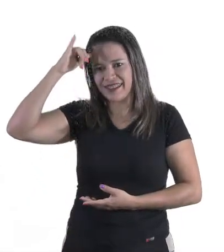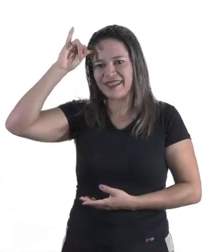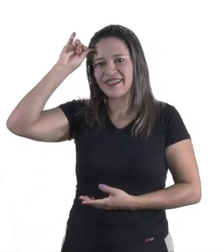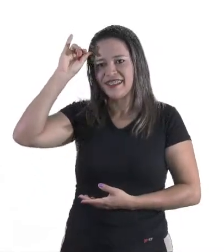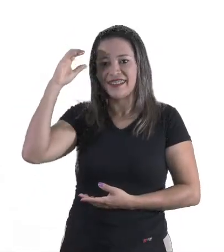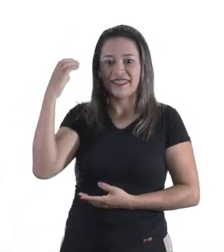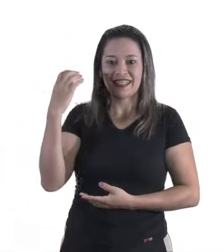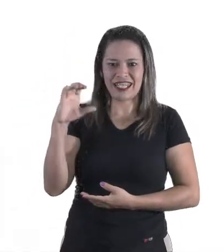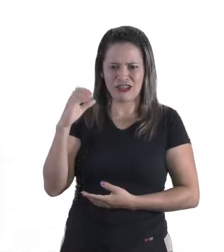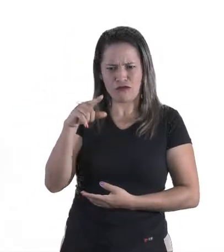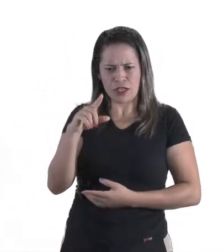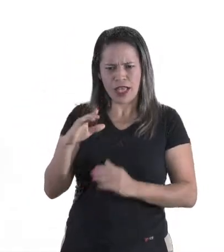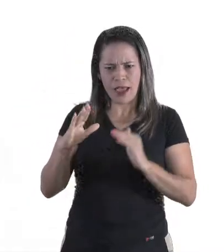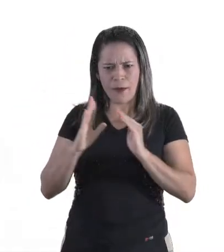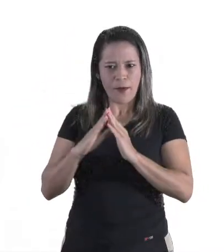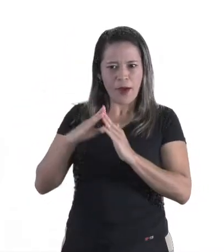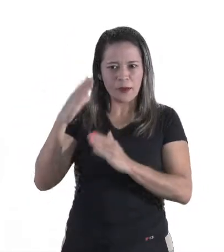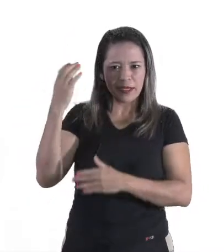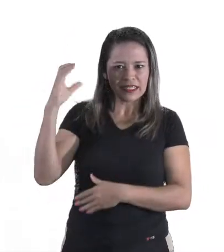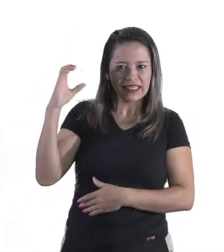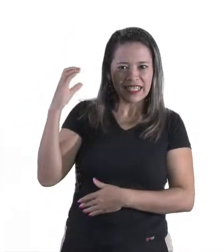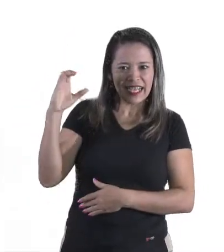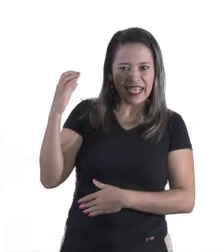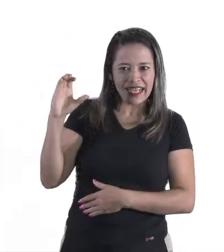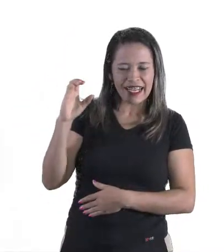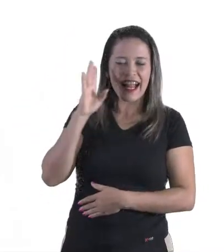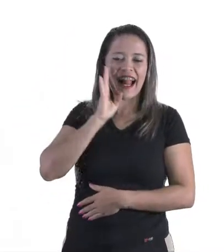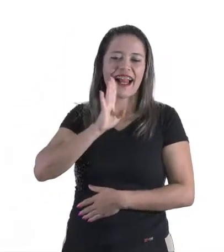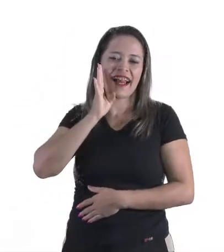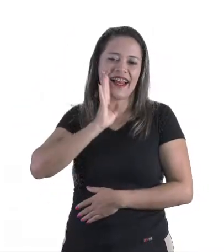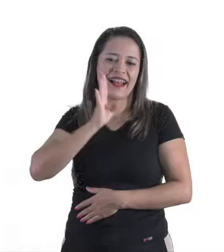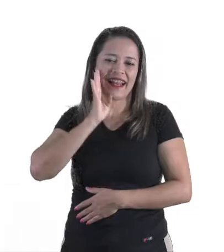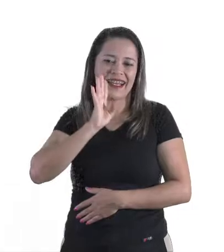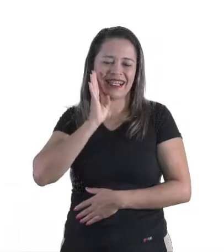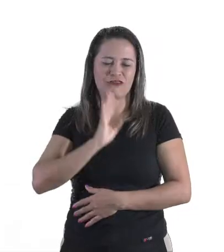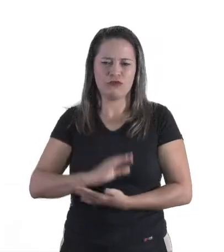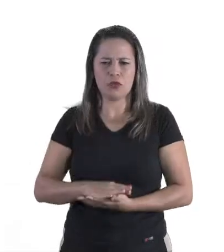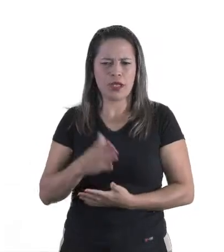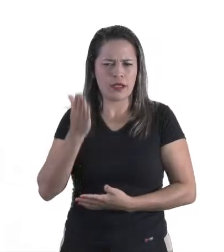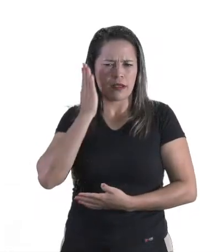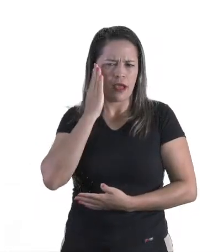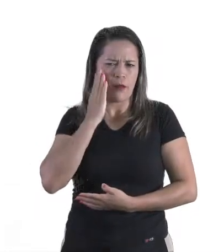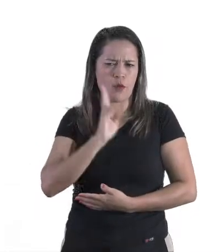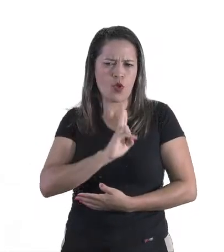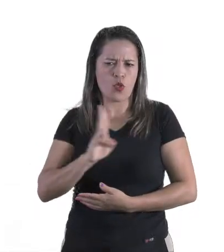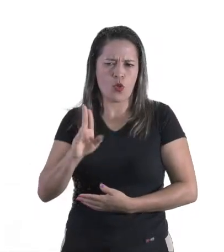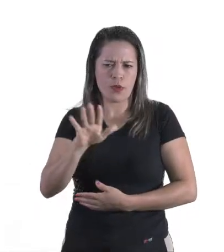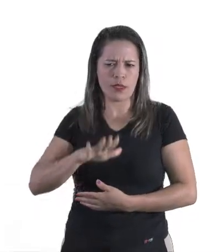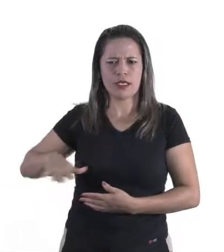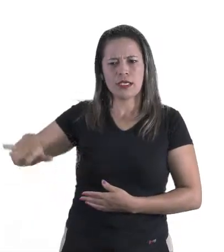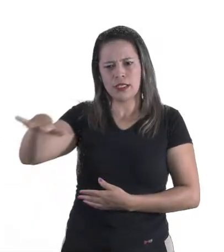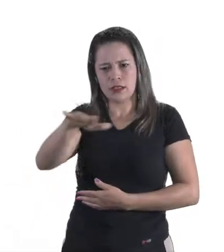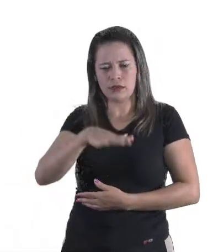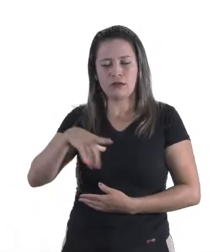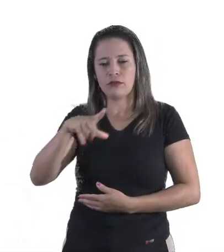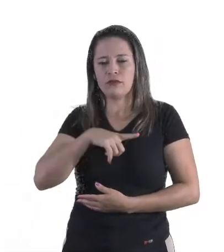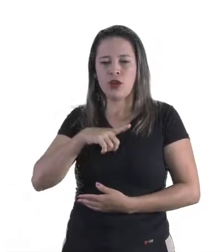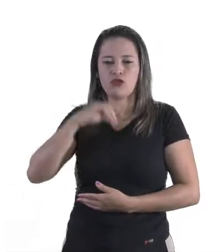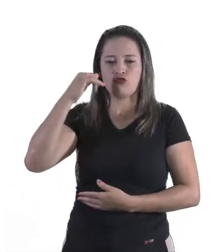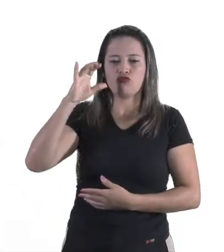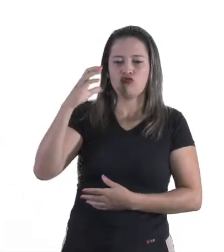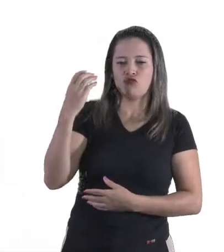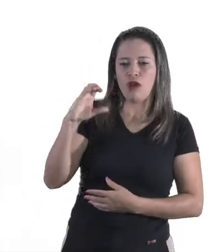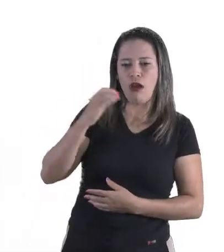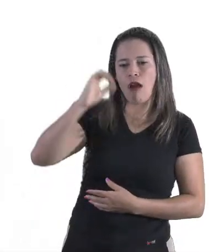chácara. Você mora numa chácara. Que legal! E você sabe como que chama essa região? Onde tem chácaras,